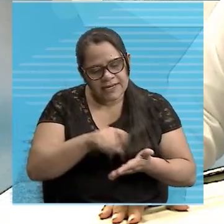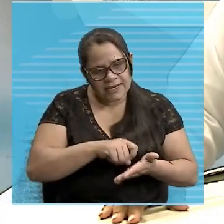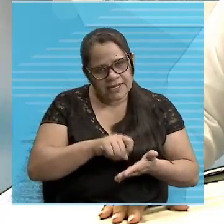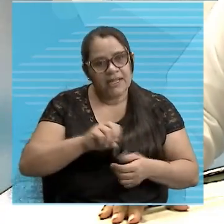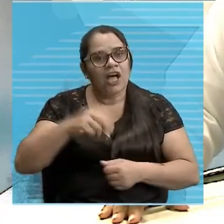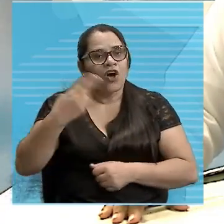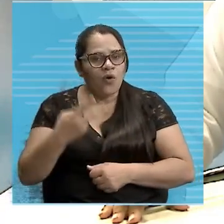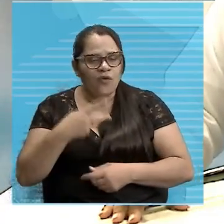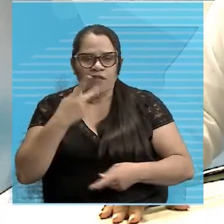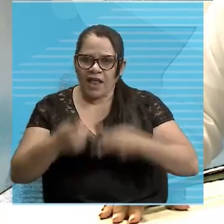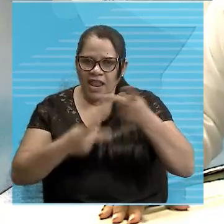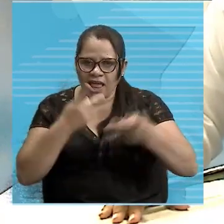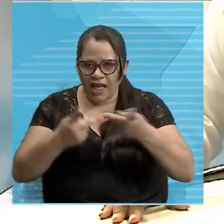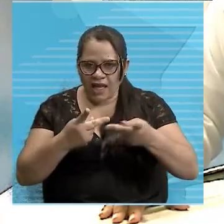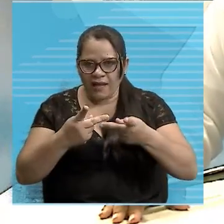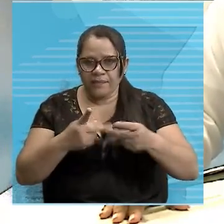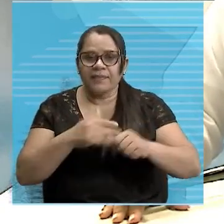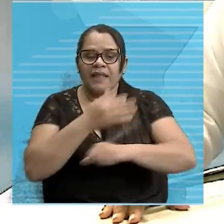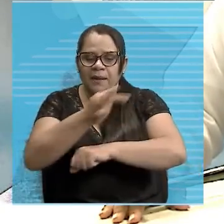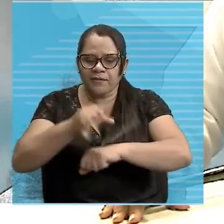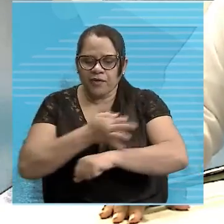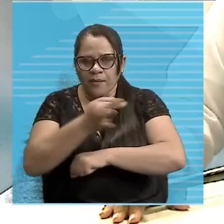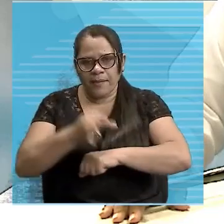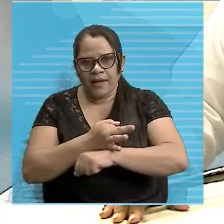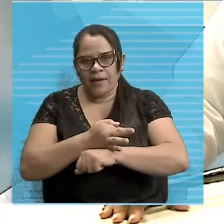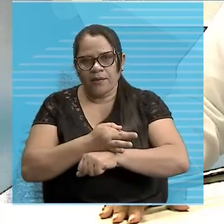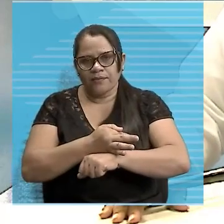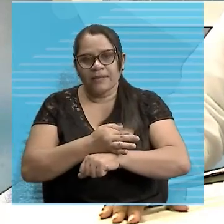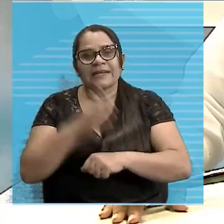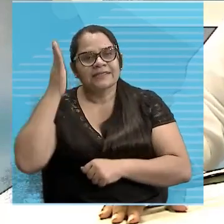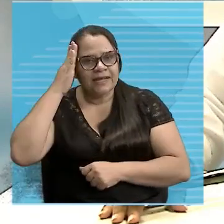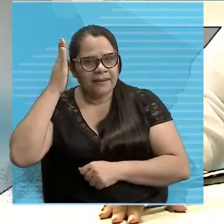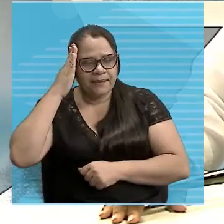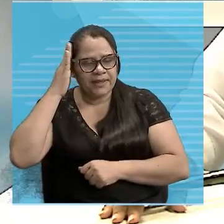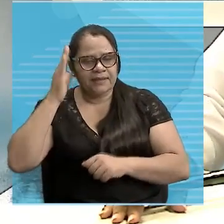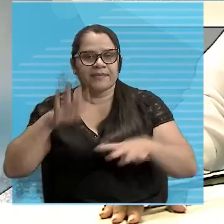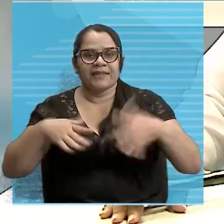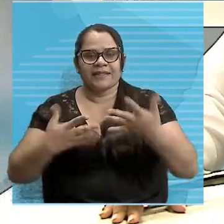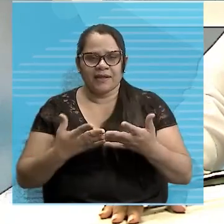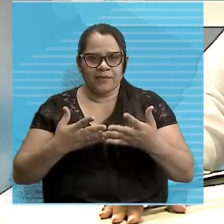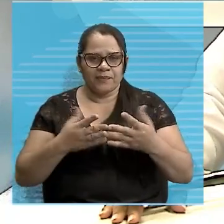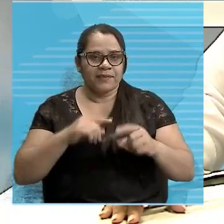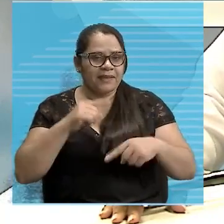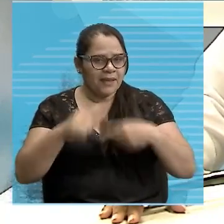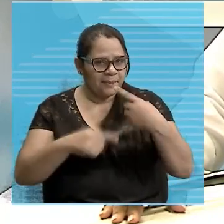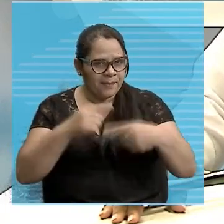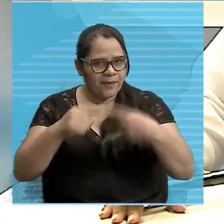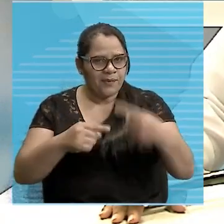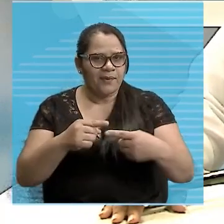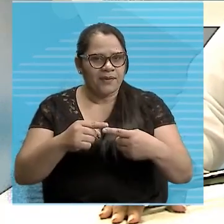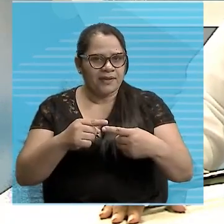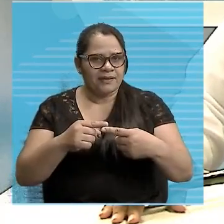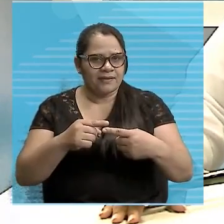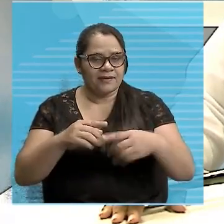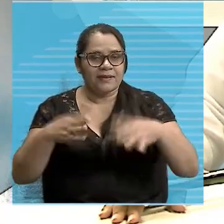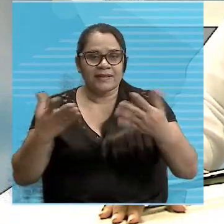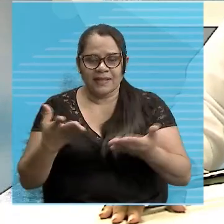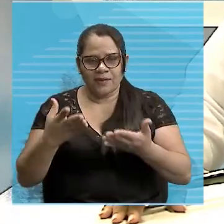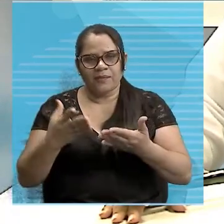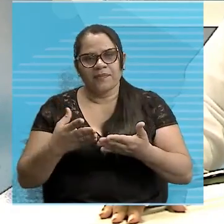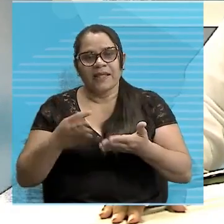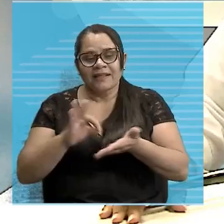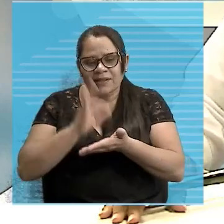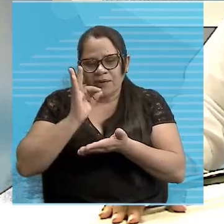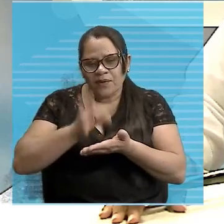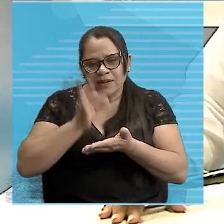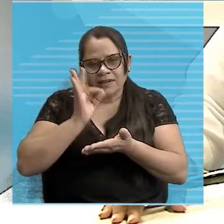registro padrão A gente tem a devida consciência Daqui a pouco Não saia daí Dei a colada de café Bem daí mesmo Que a gente